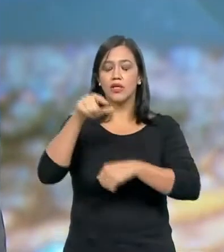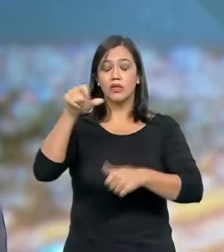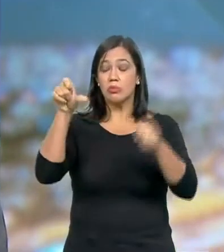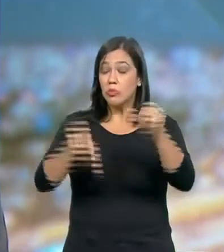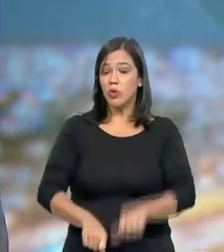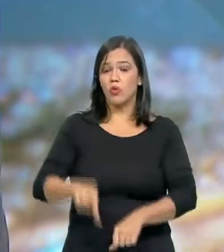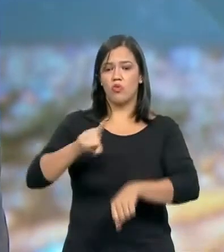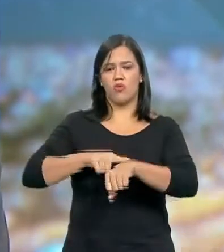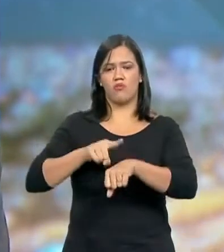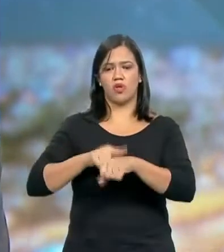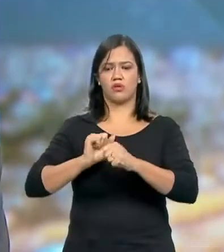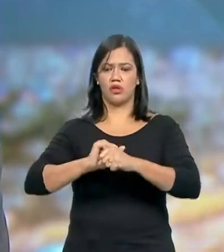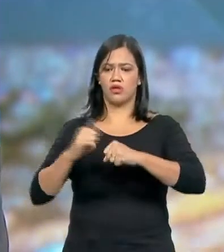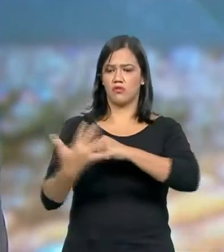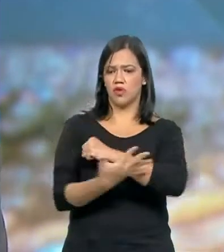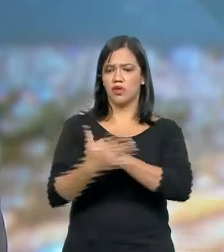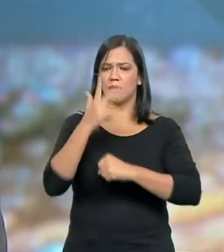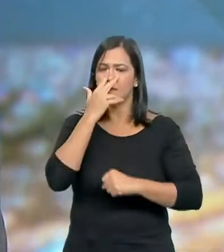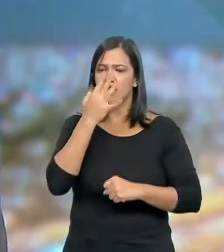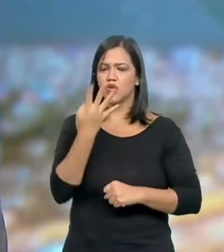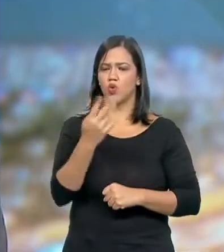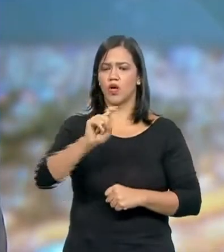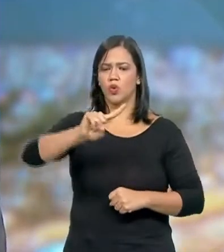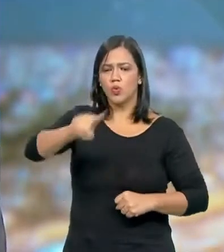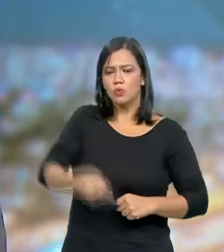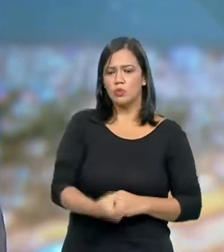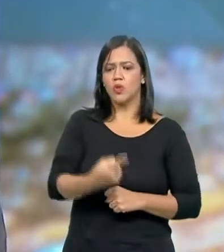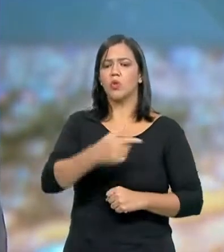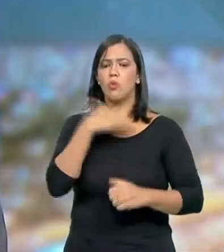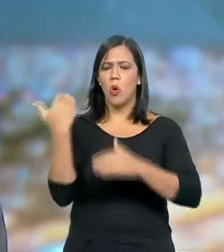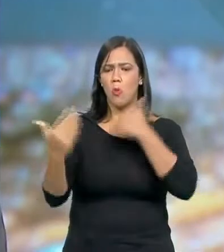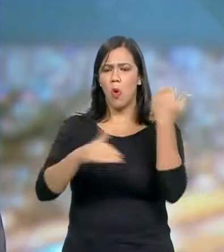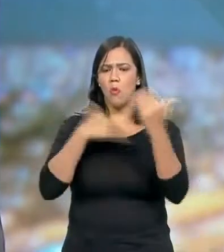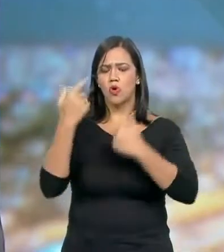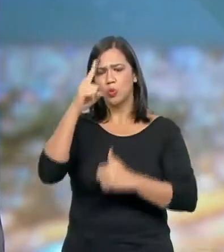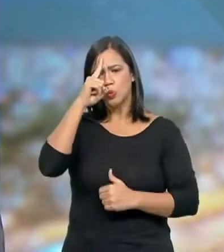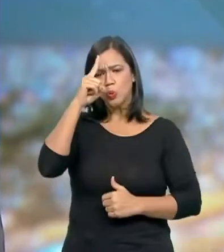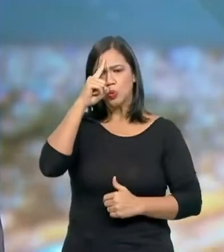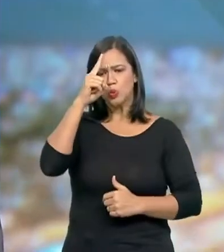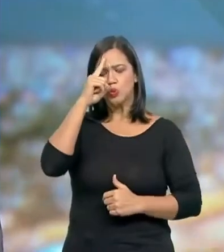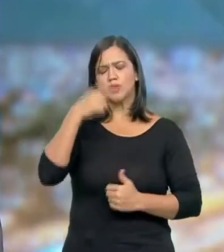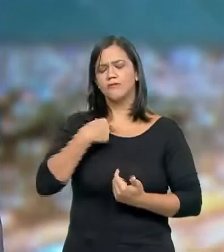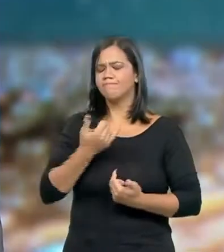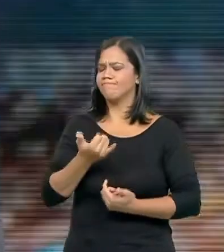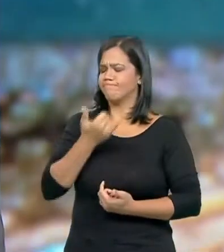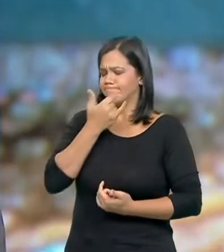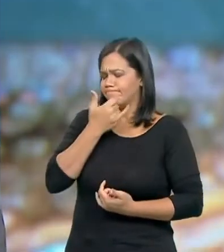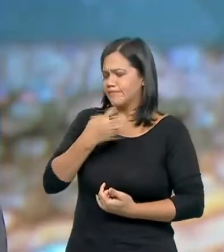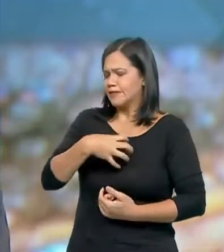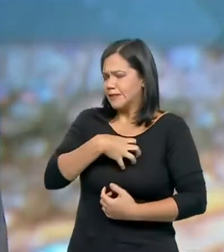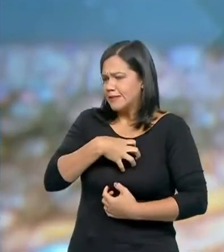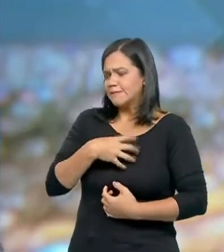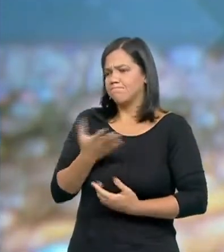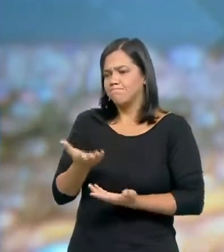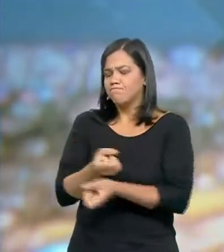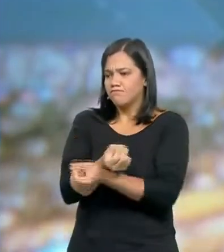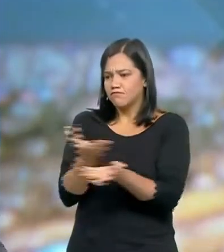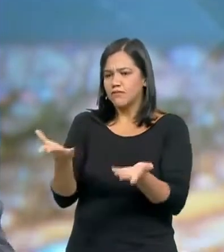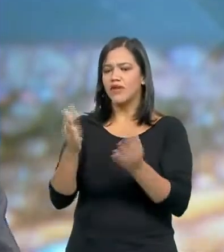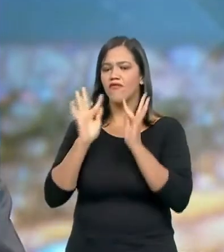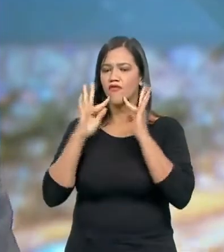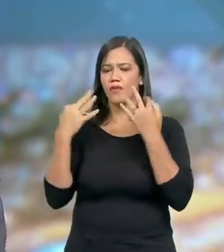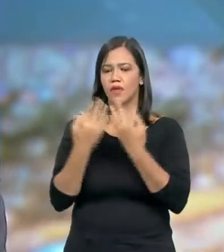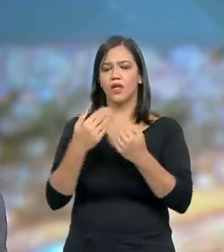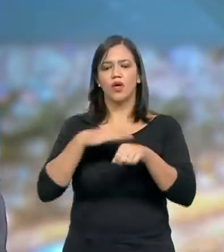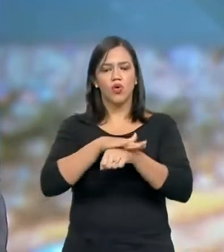entrou ali com... Chegando a superar 4 mil óbitos por dia, meus sentimentos a todas as famílias. E daí comecei a